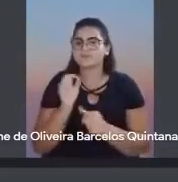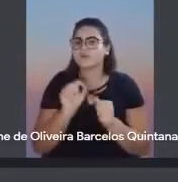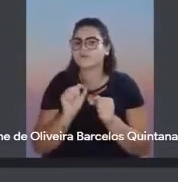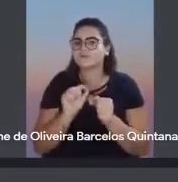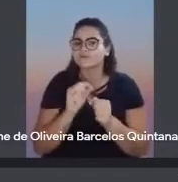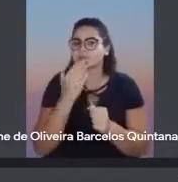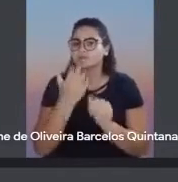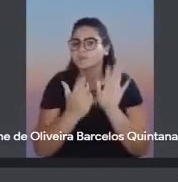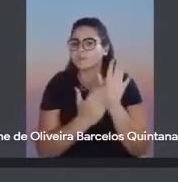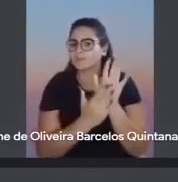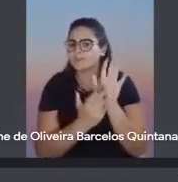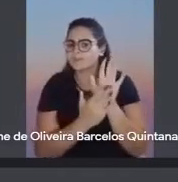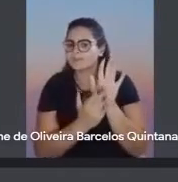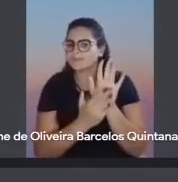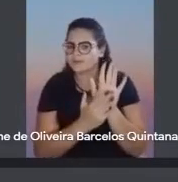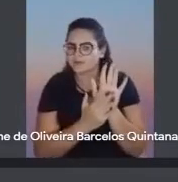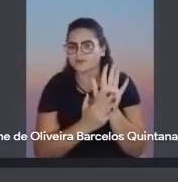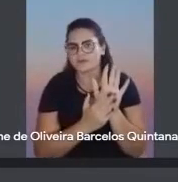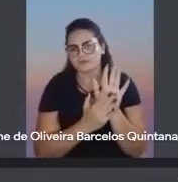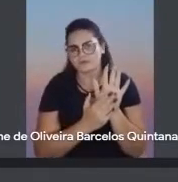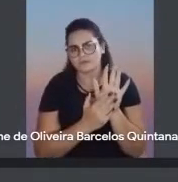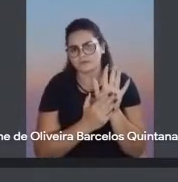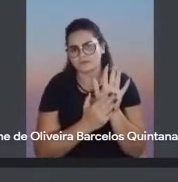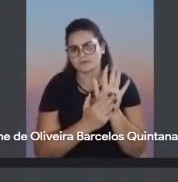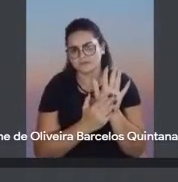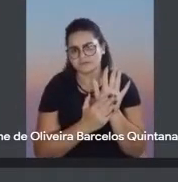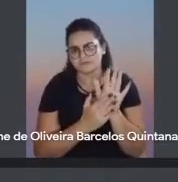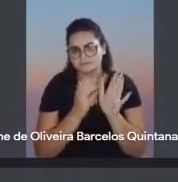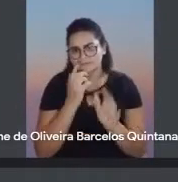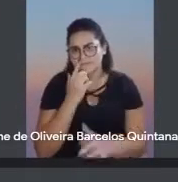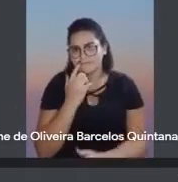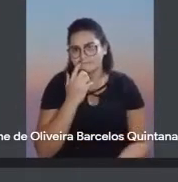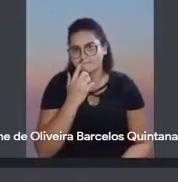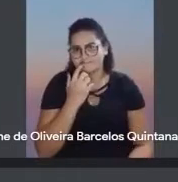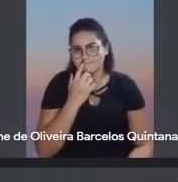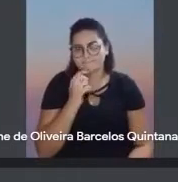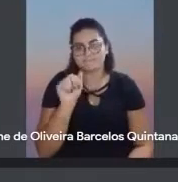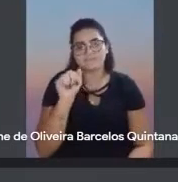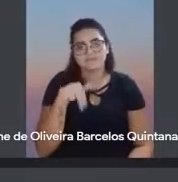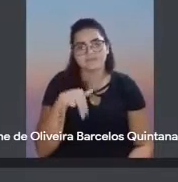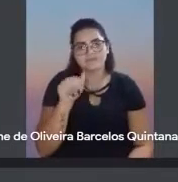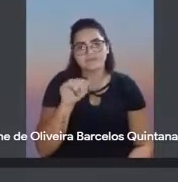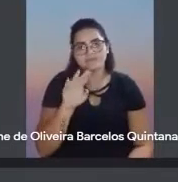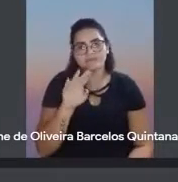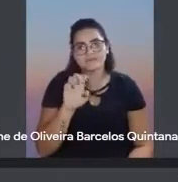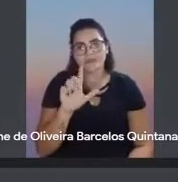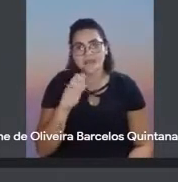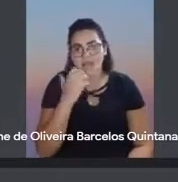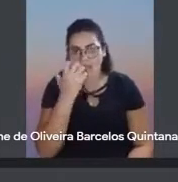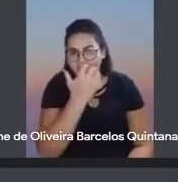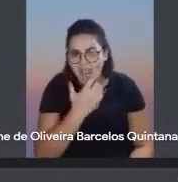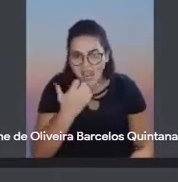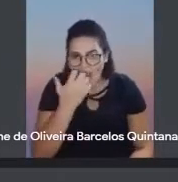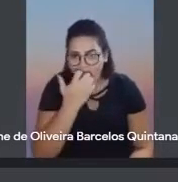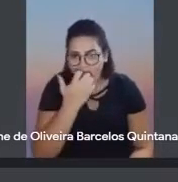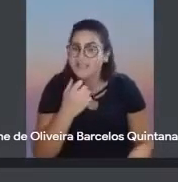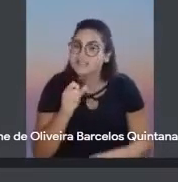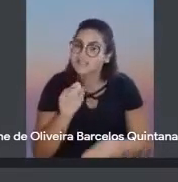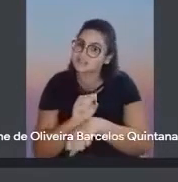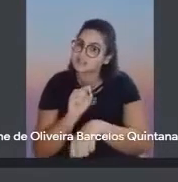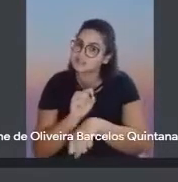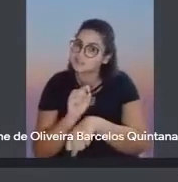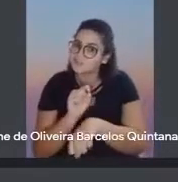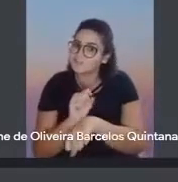proposta para a Anabelle cantar o samba-enredo. Espero que ela cante em determinado